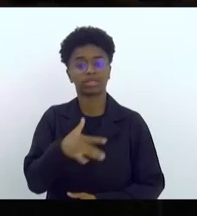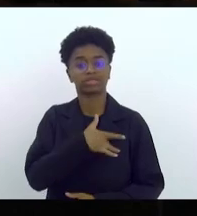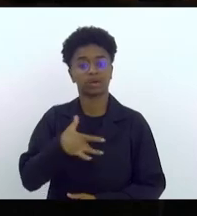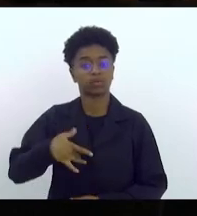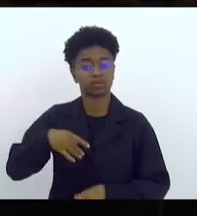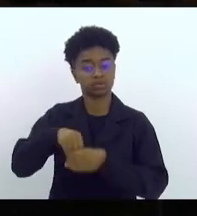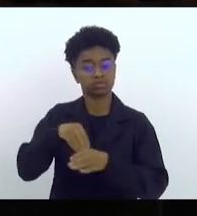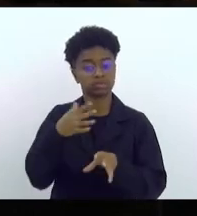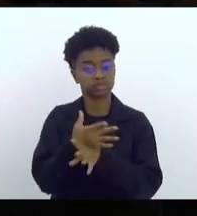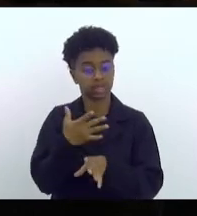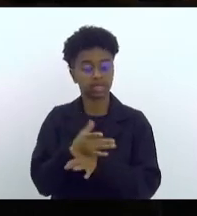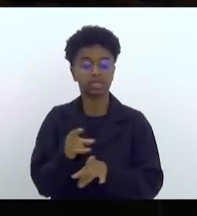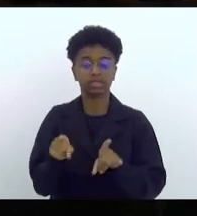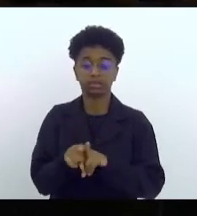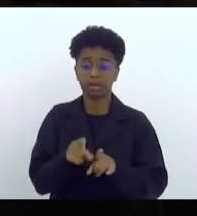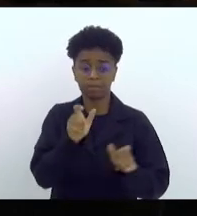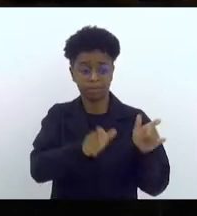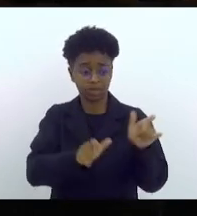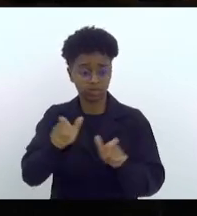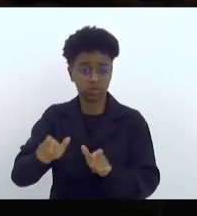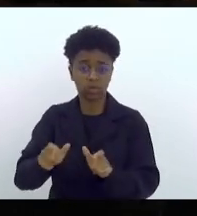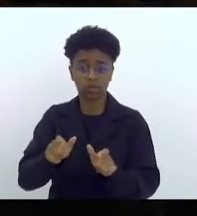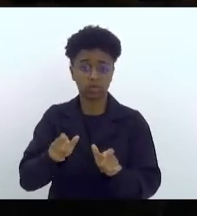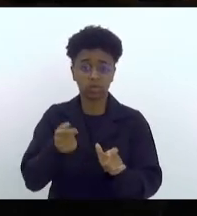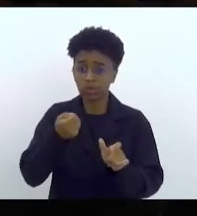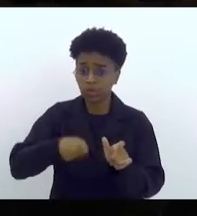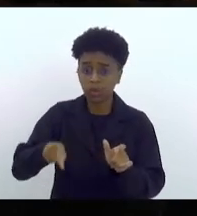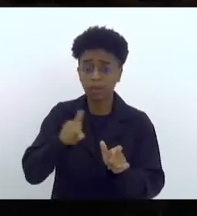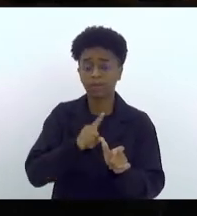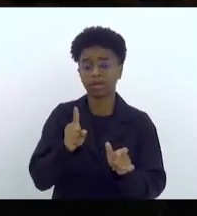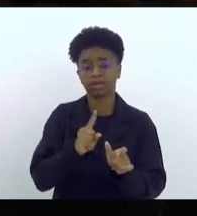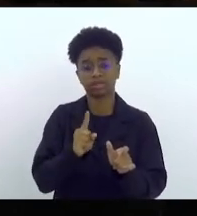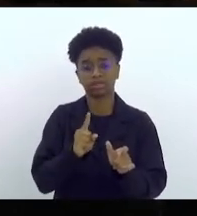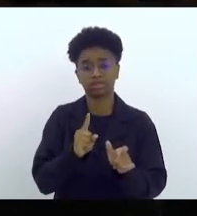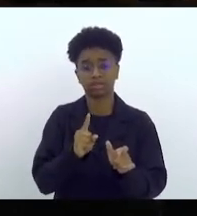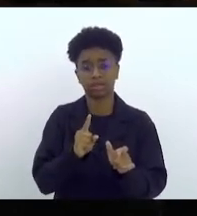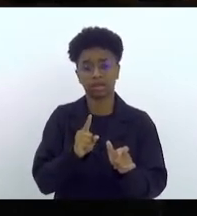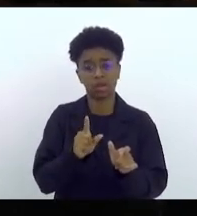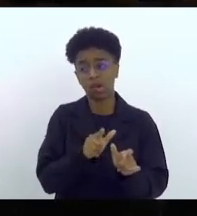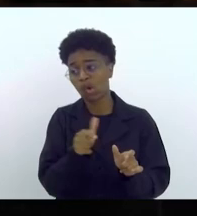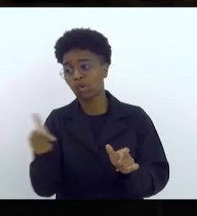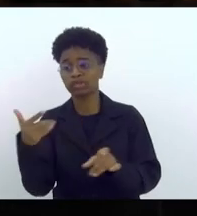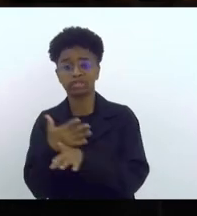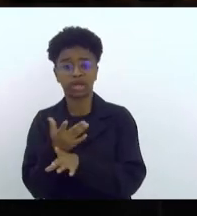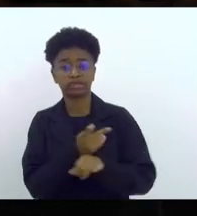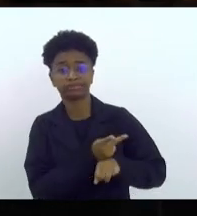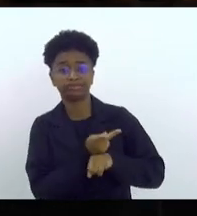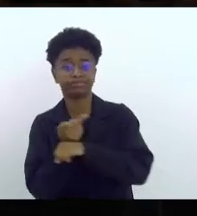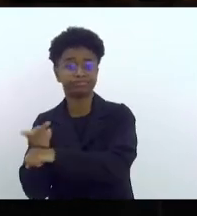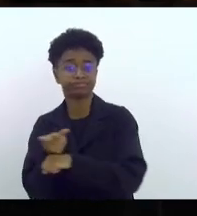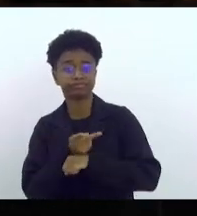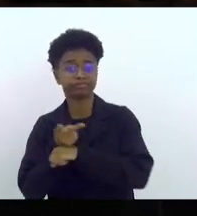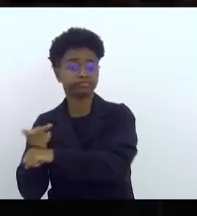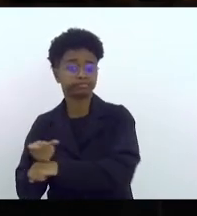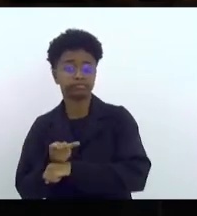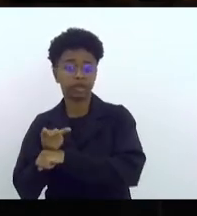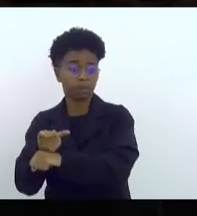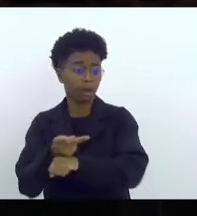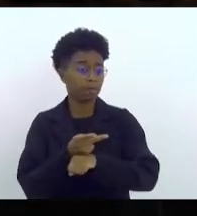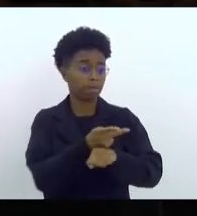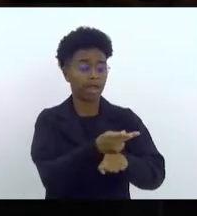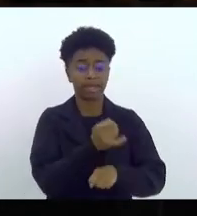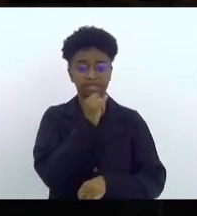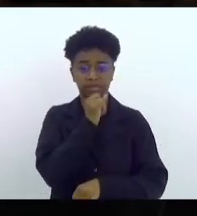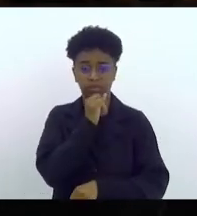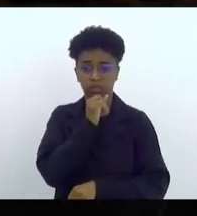cidade e os moradores não precisem ficar saindo do município e indo em outras cidades como